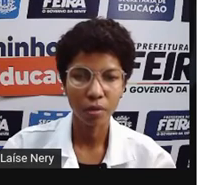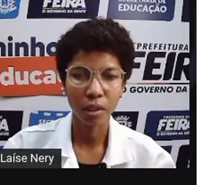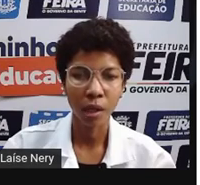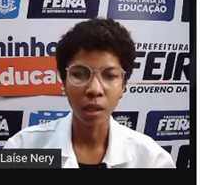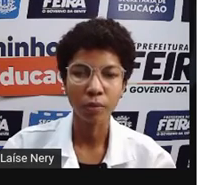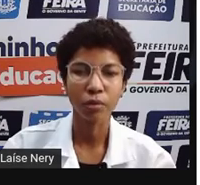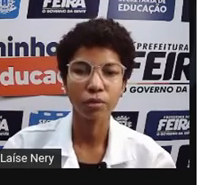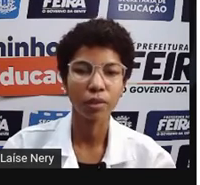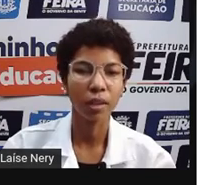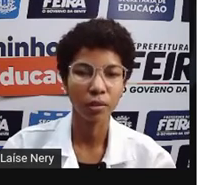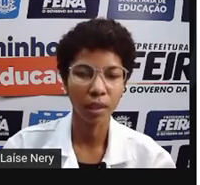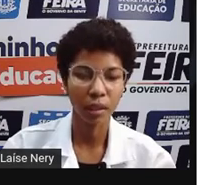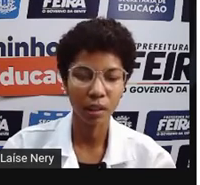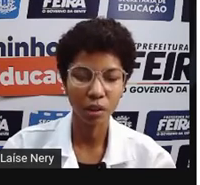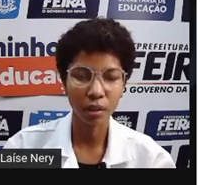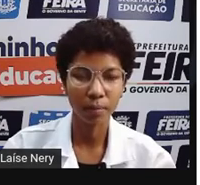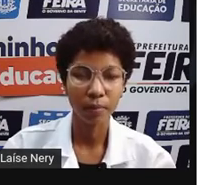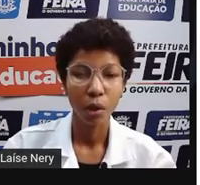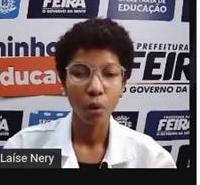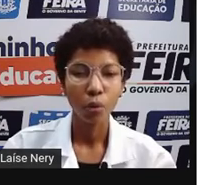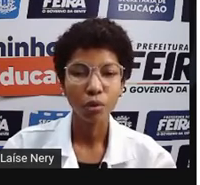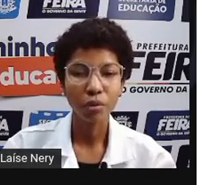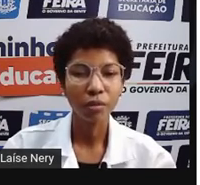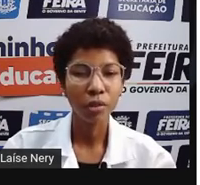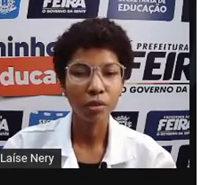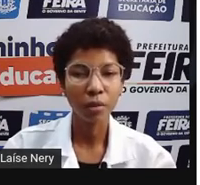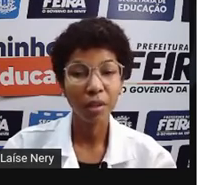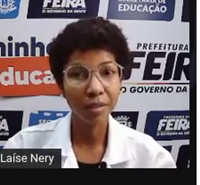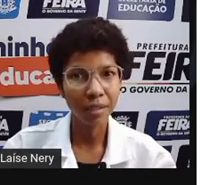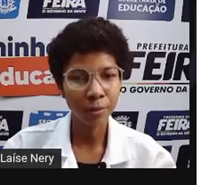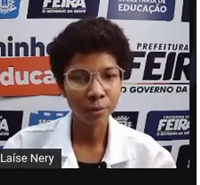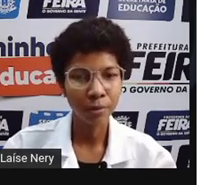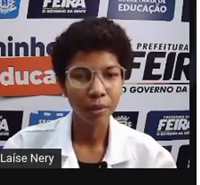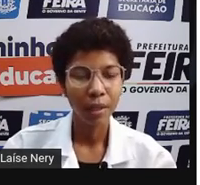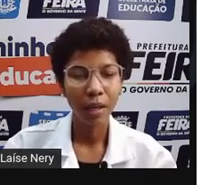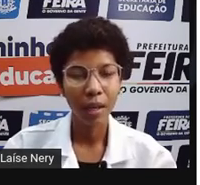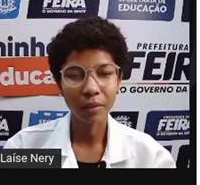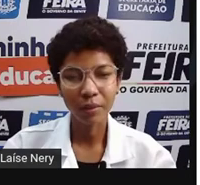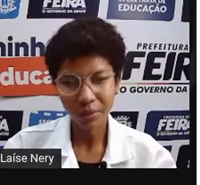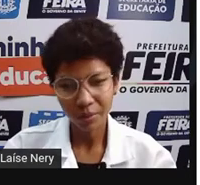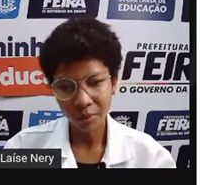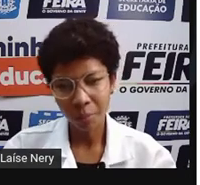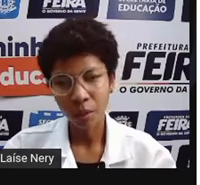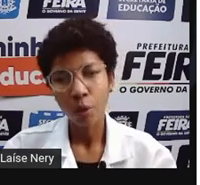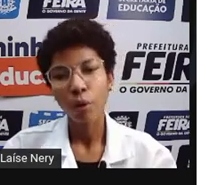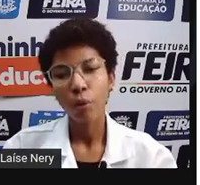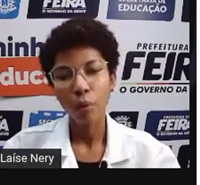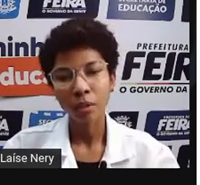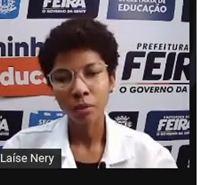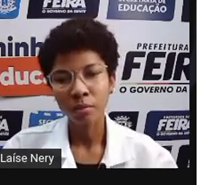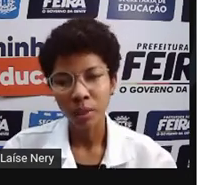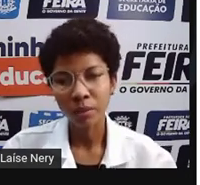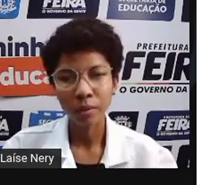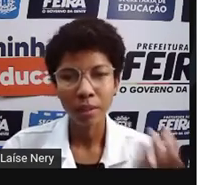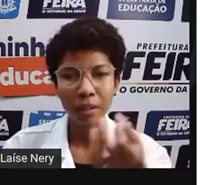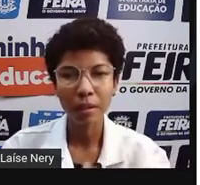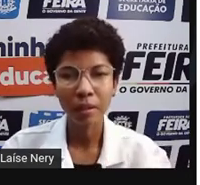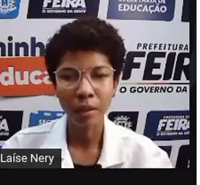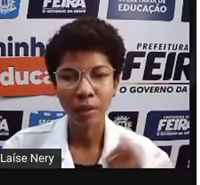não passam de 500 na nossa lista, o chuveiro sozinho ele consome 4